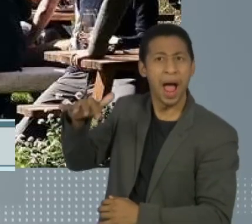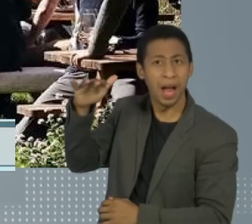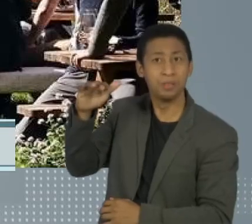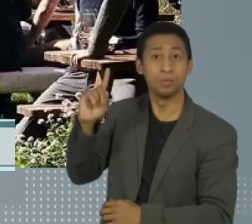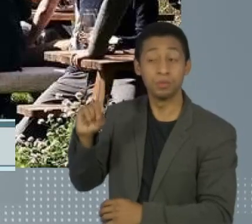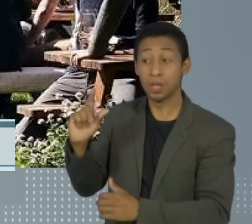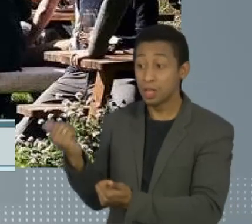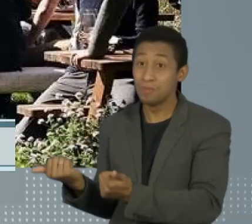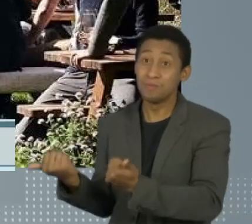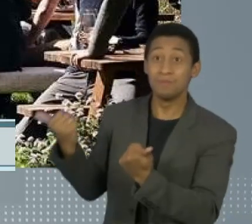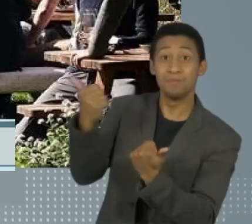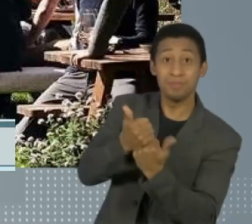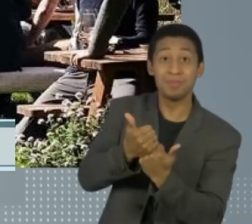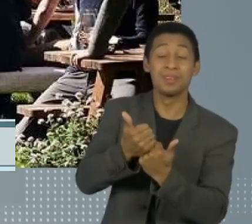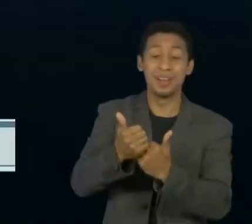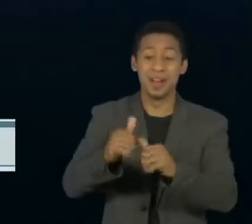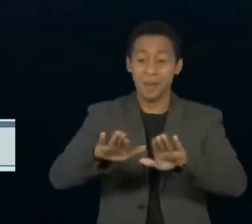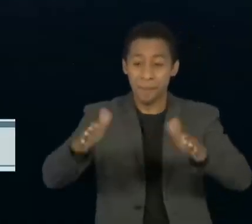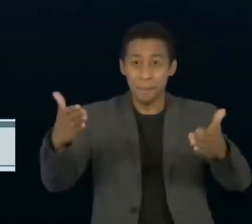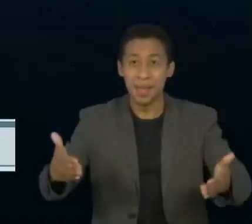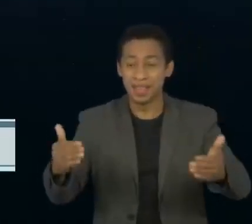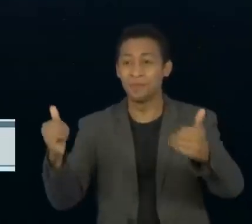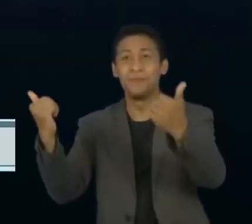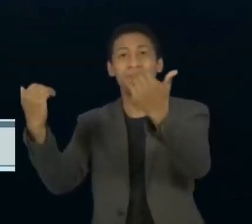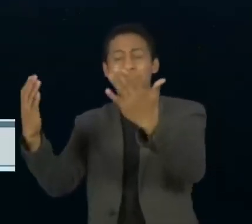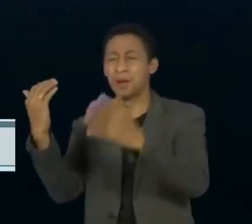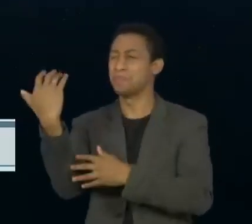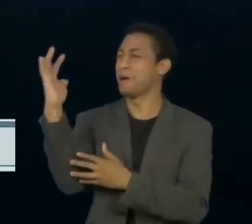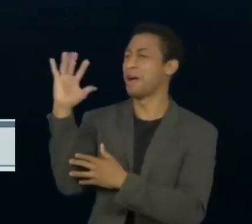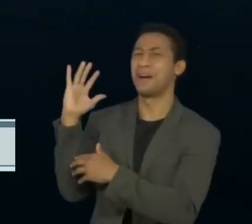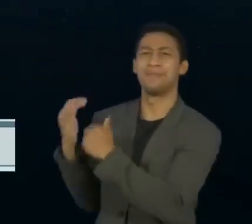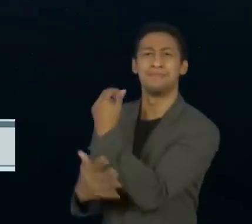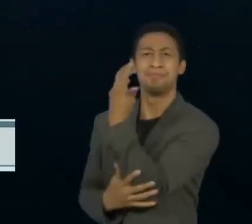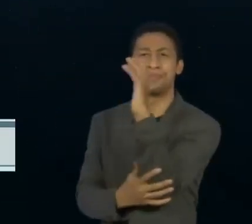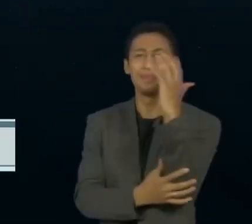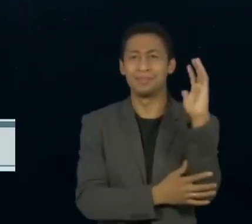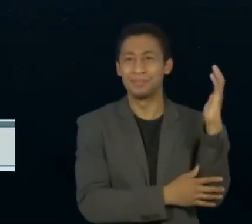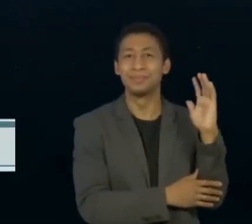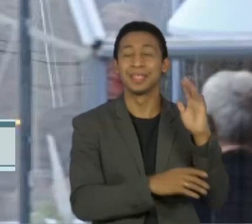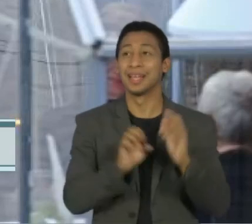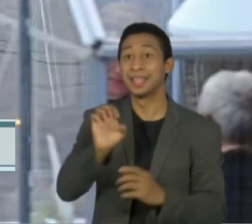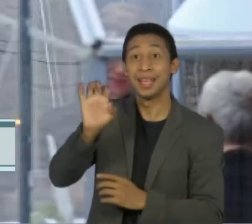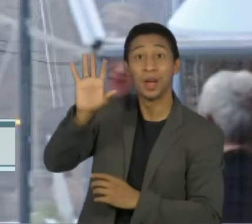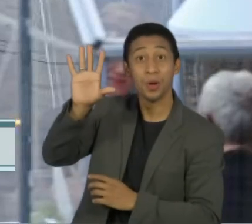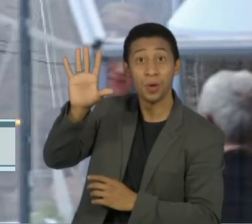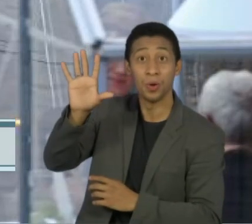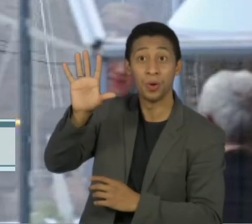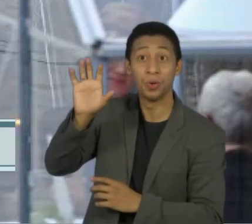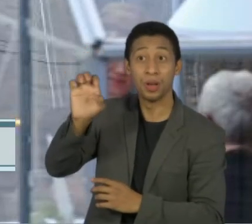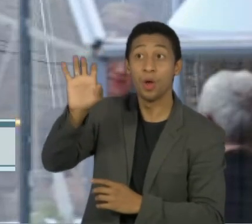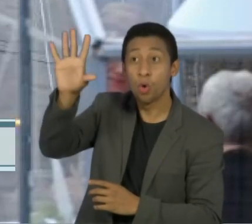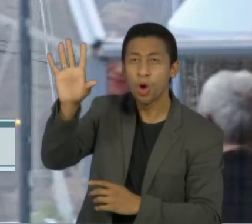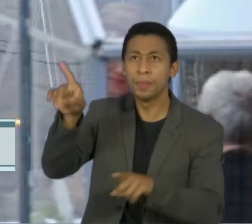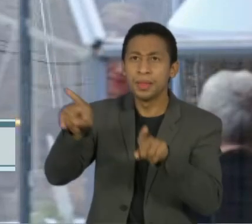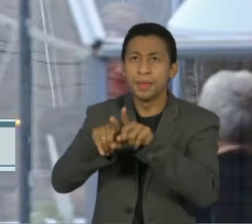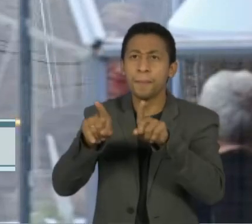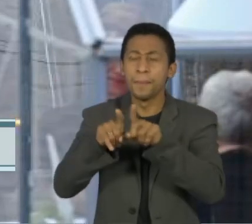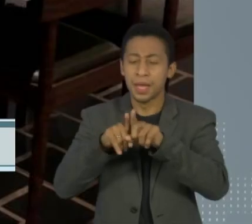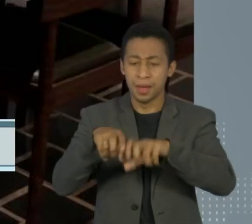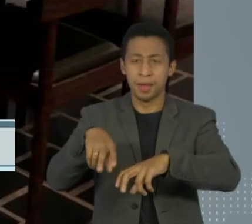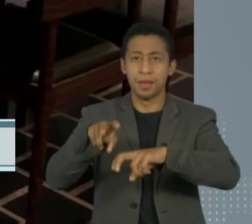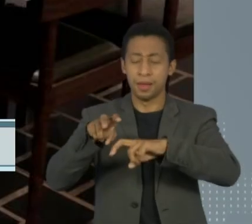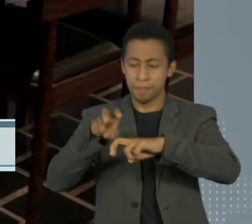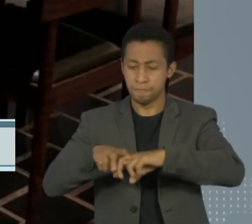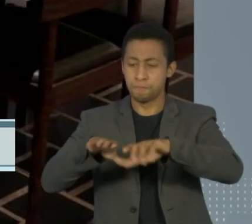trocados por mesas ao ar livre. Em outros países da Europa, também já foram vistas estufas para clientes e